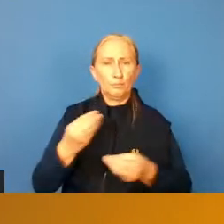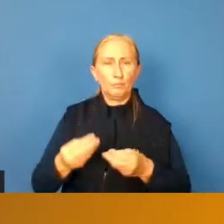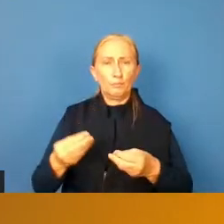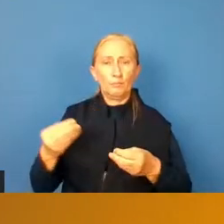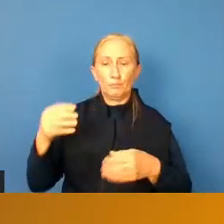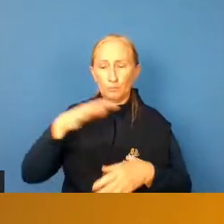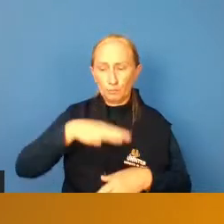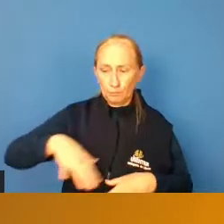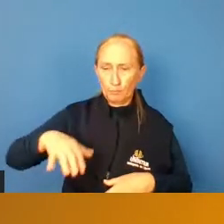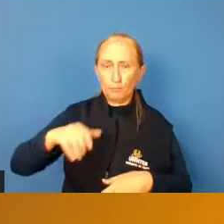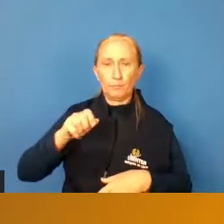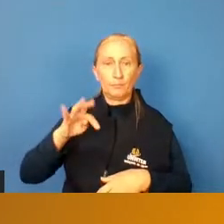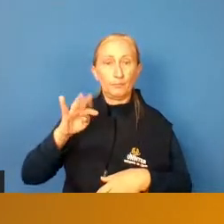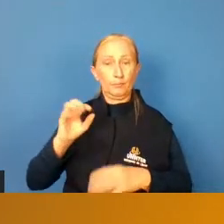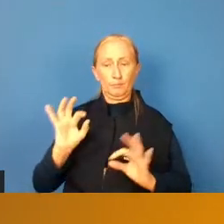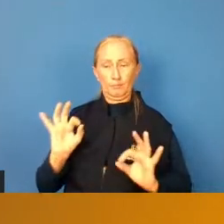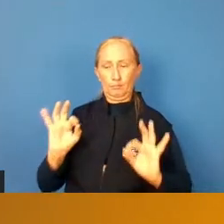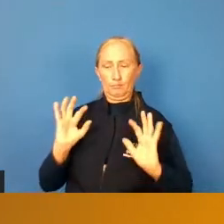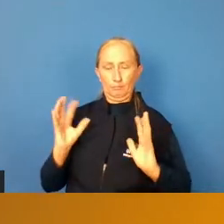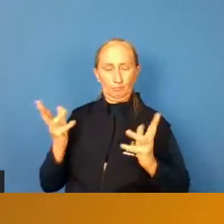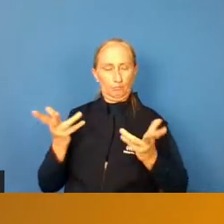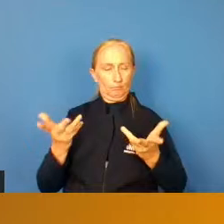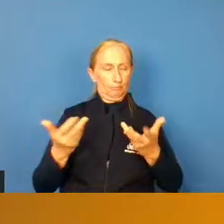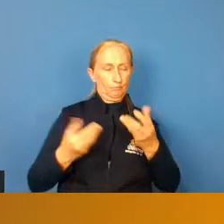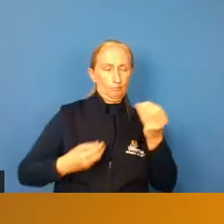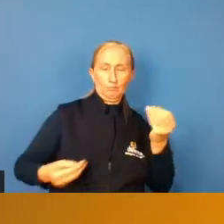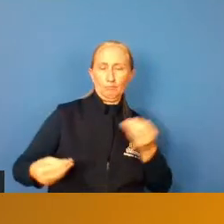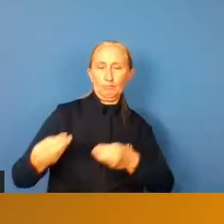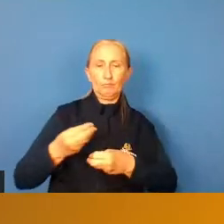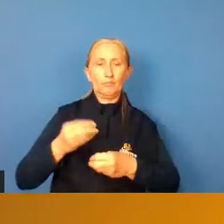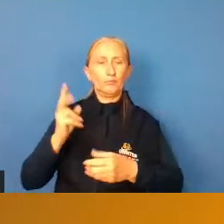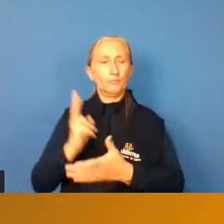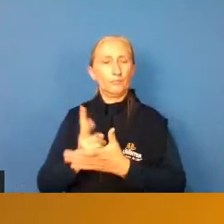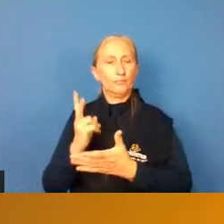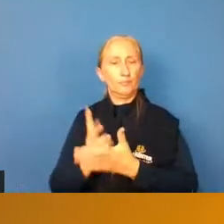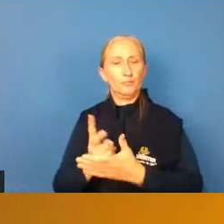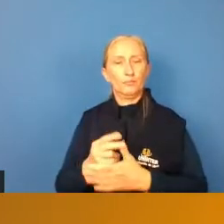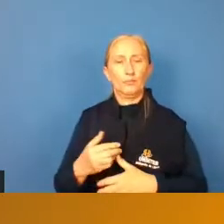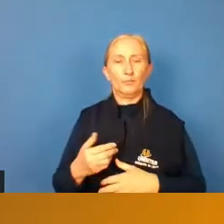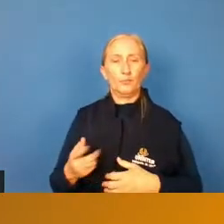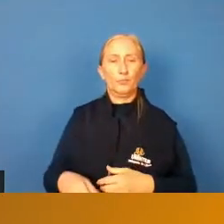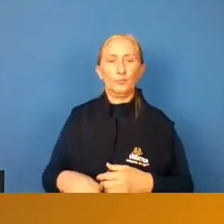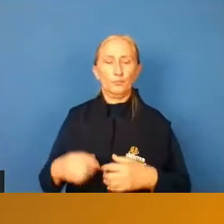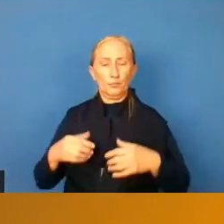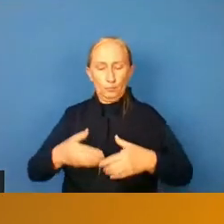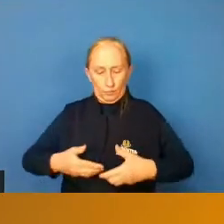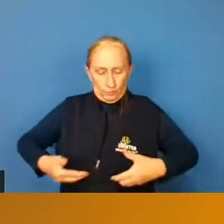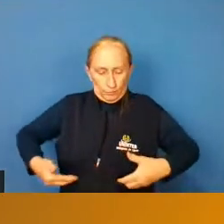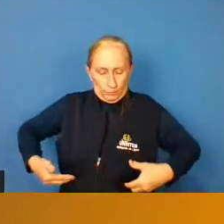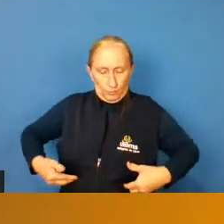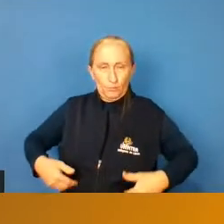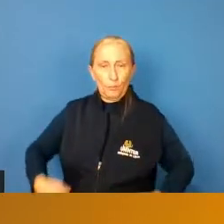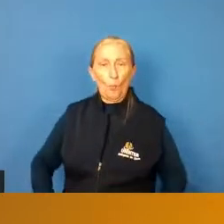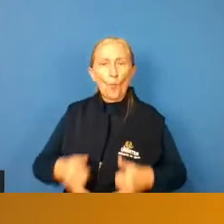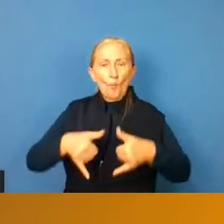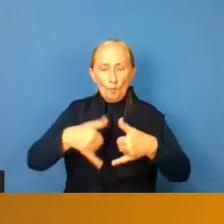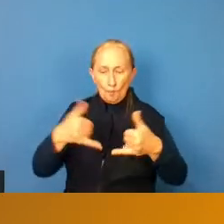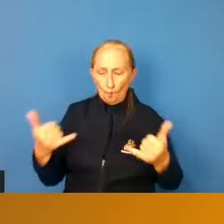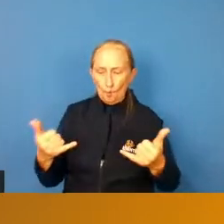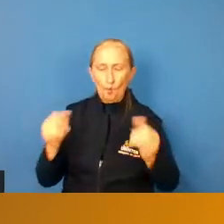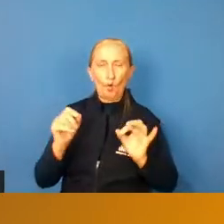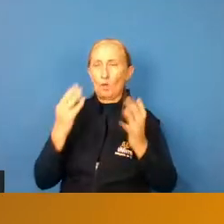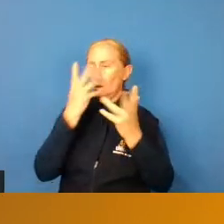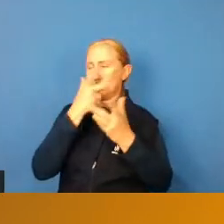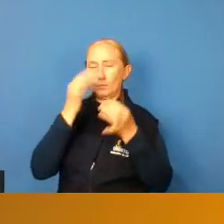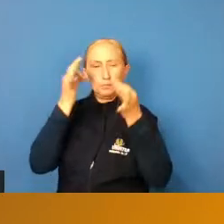hoje, ela é muito estética, né? As pessoas que vão lá, elas estão sempre, né, com um topezinho, com um micro-short, são todas lindas,